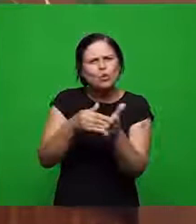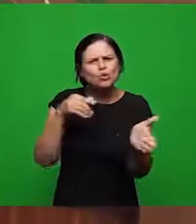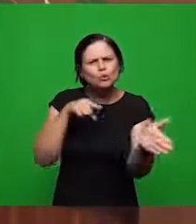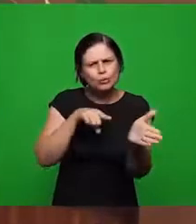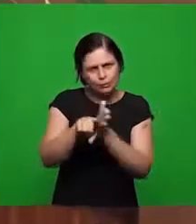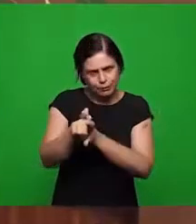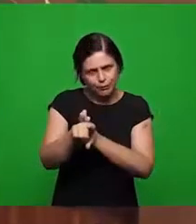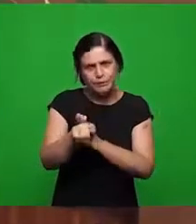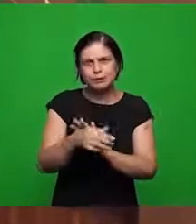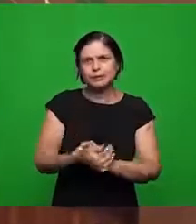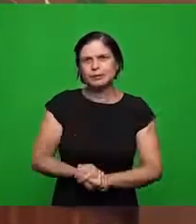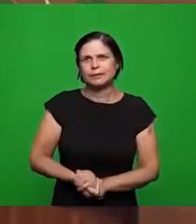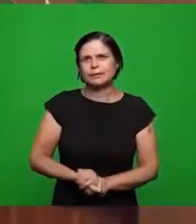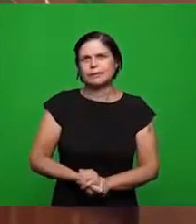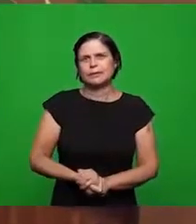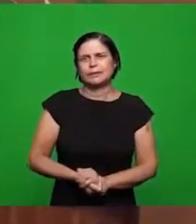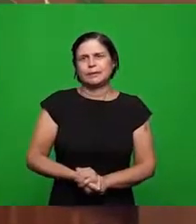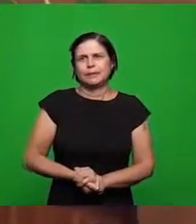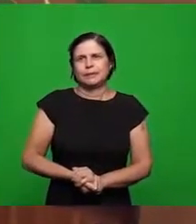colocação